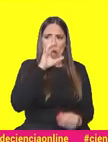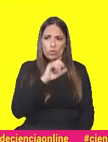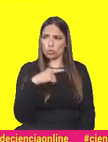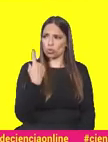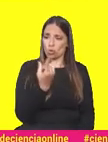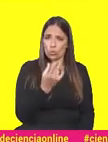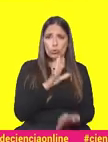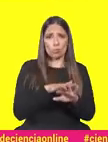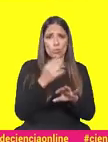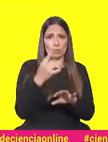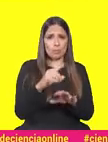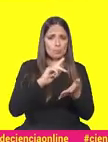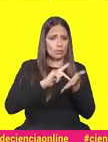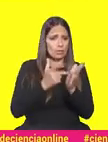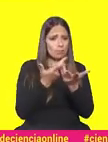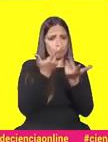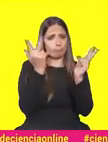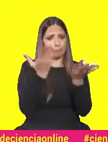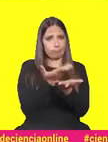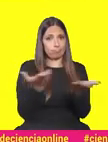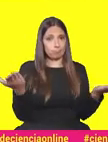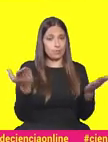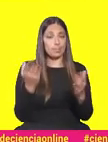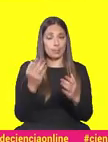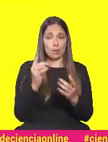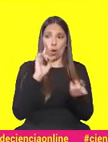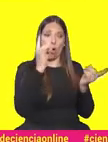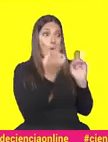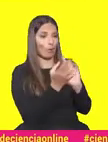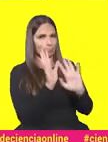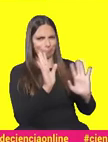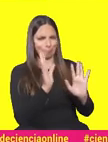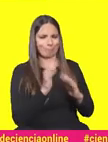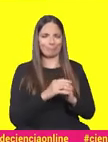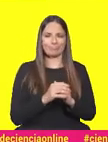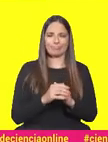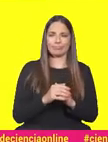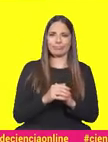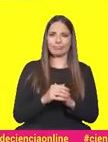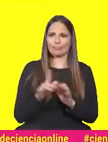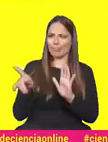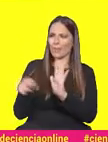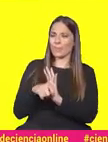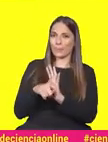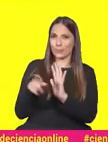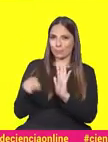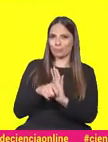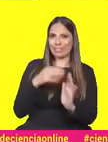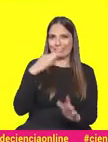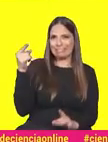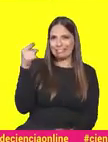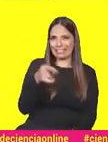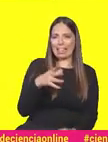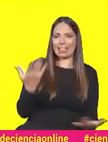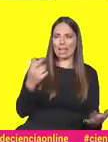Porque nós temos todas estas tecnologias ao nosso serviço e não ao contrário. Susana, deixa-me fazer uma provocação, enquanto cientista que é,